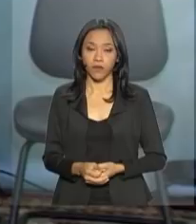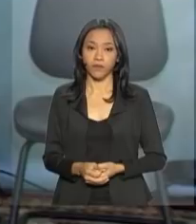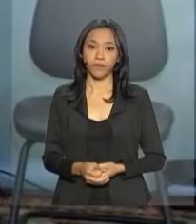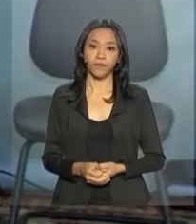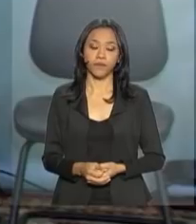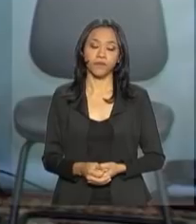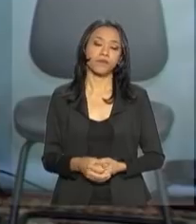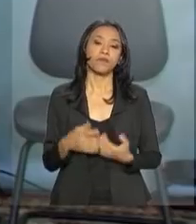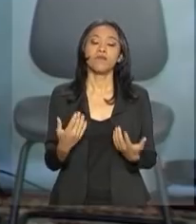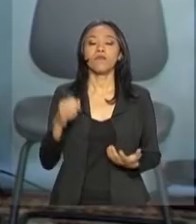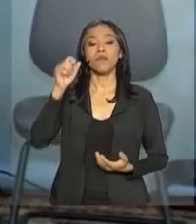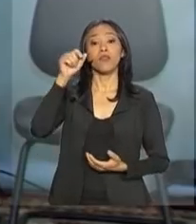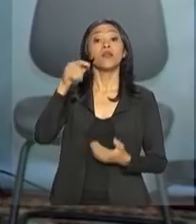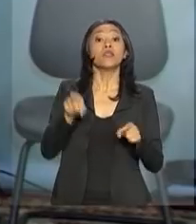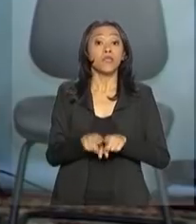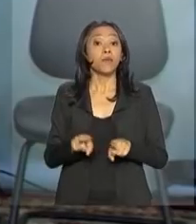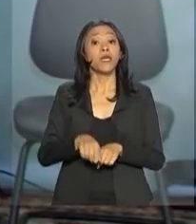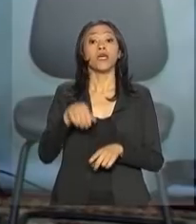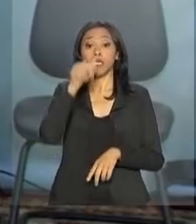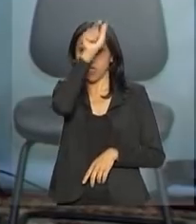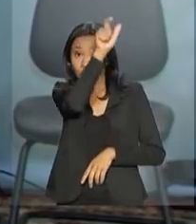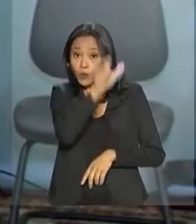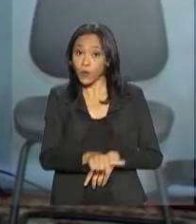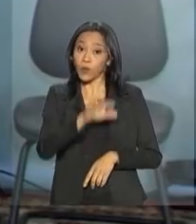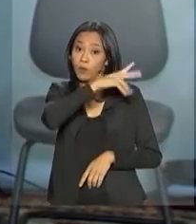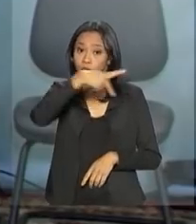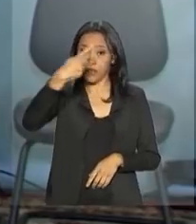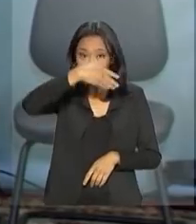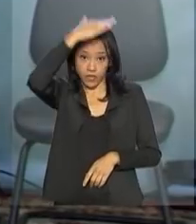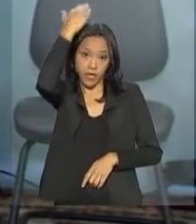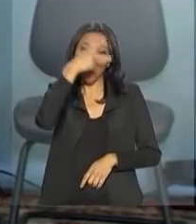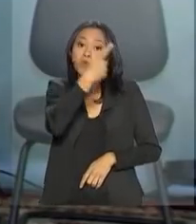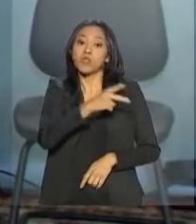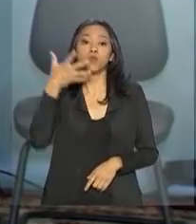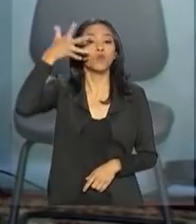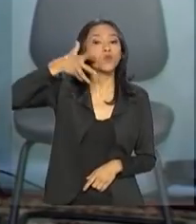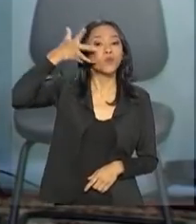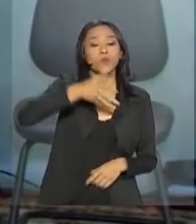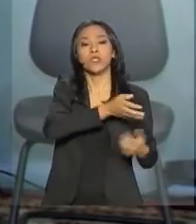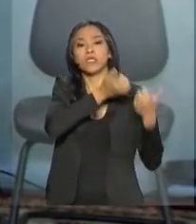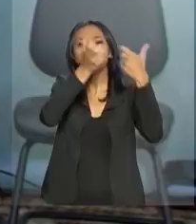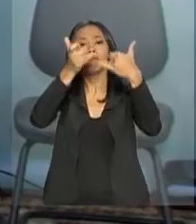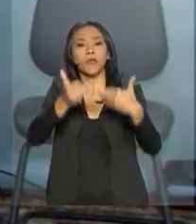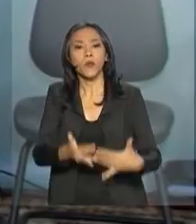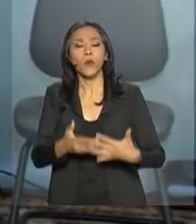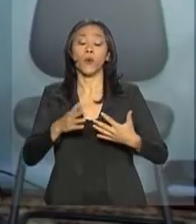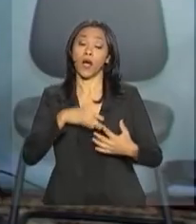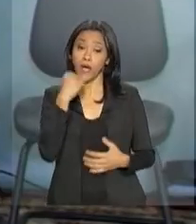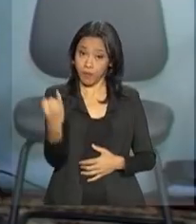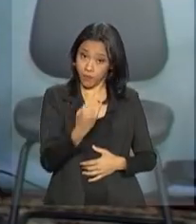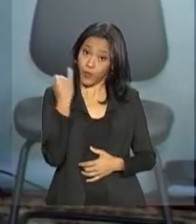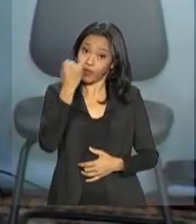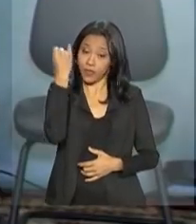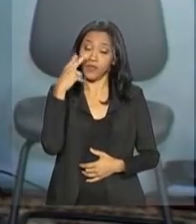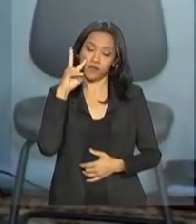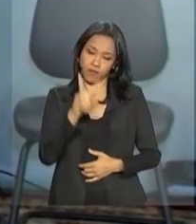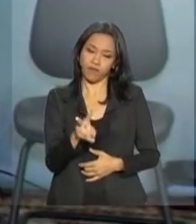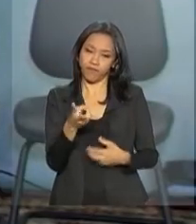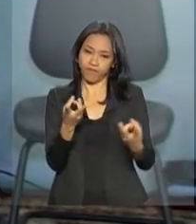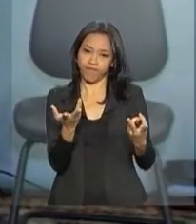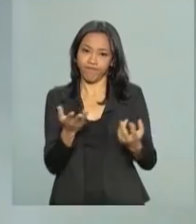E o presidente Michel Temer, no seu discurso, destacou a importância da Defensoria Pública. Vamos ver.